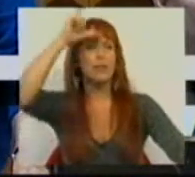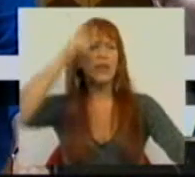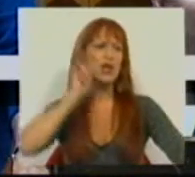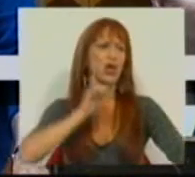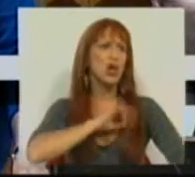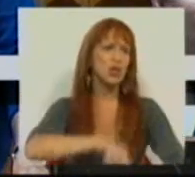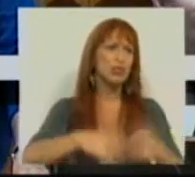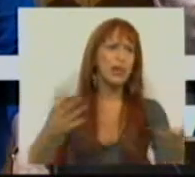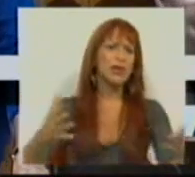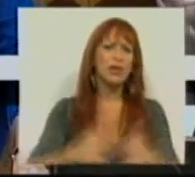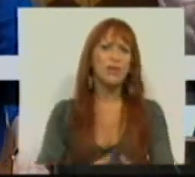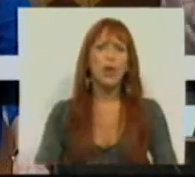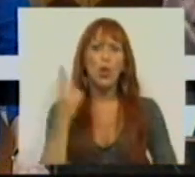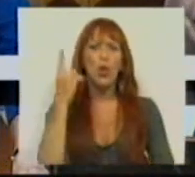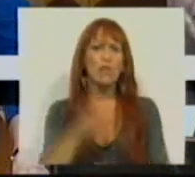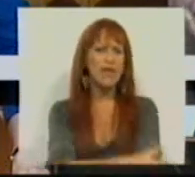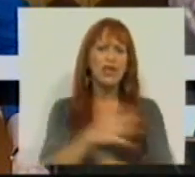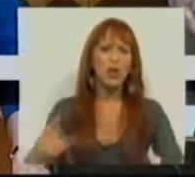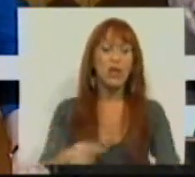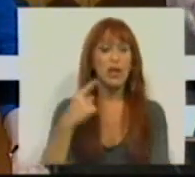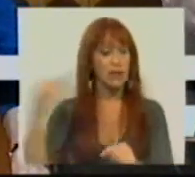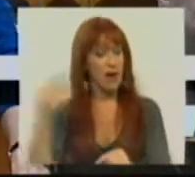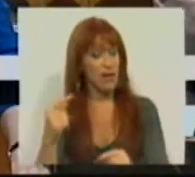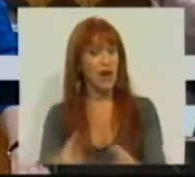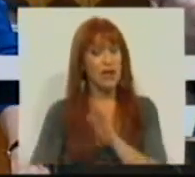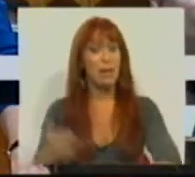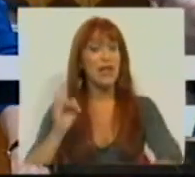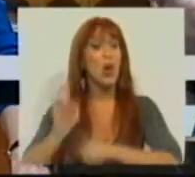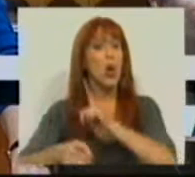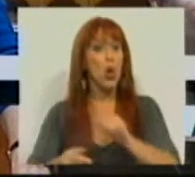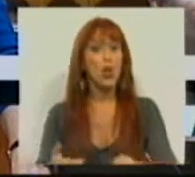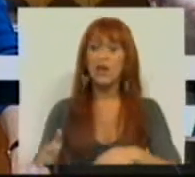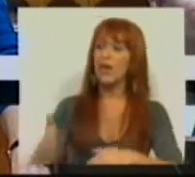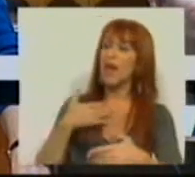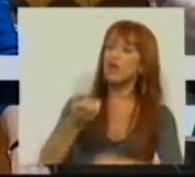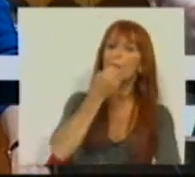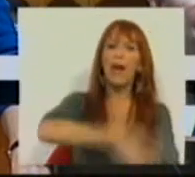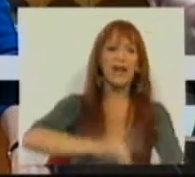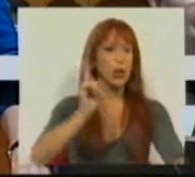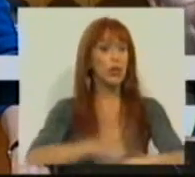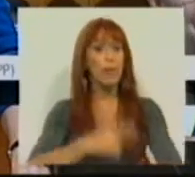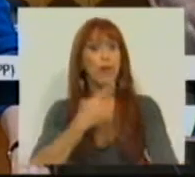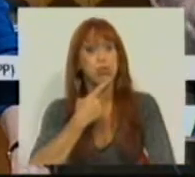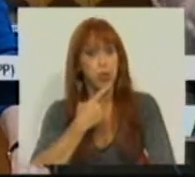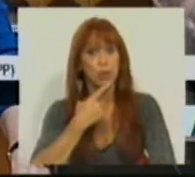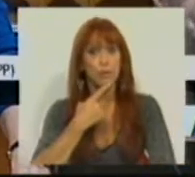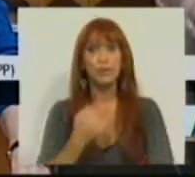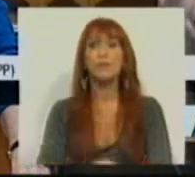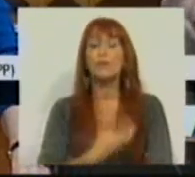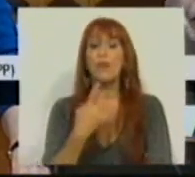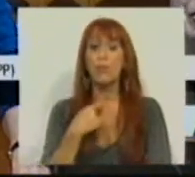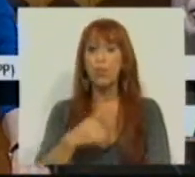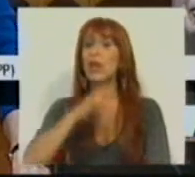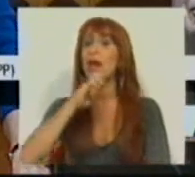Senhores Deputados. Uma das grandes desvantagens da pressa é que nos faz perder tempo demais. E muito